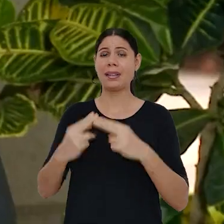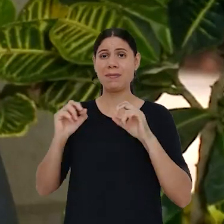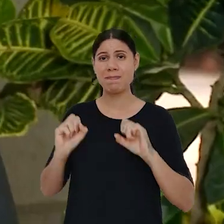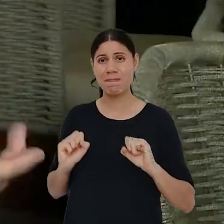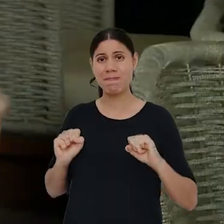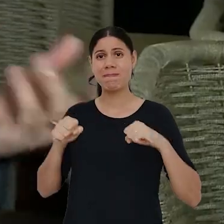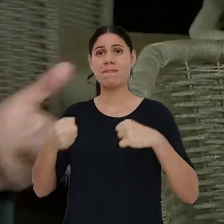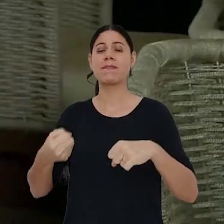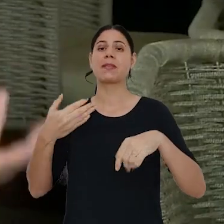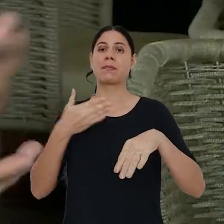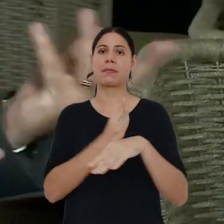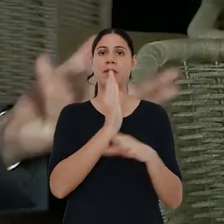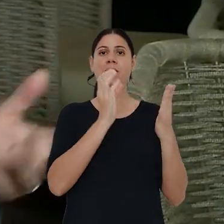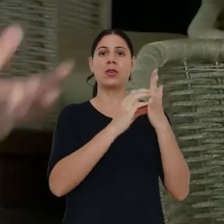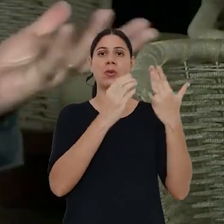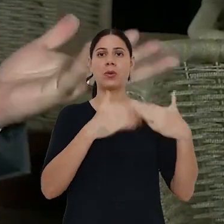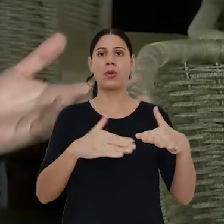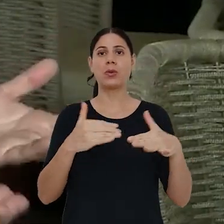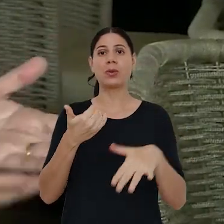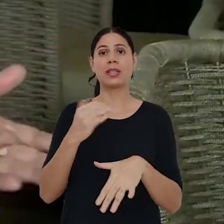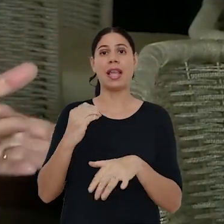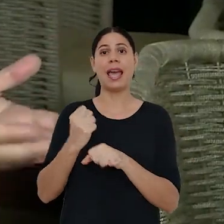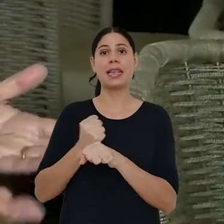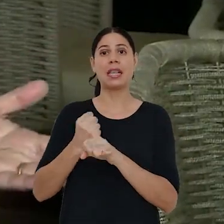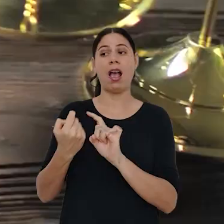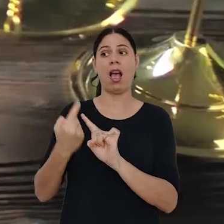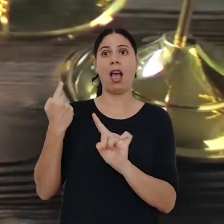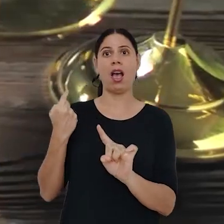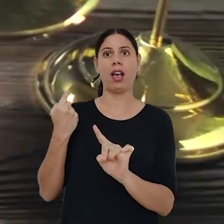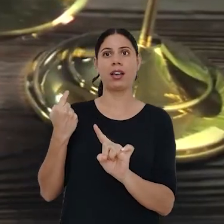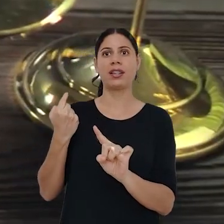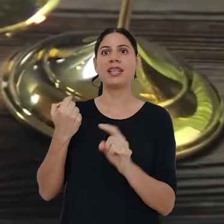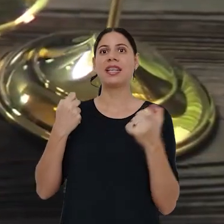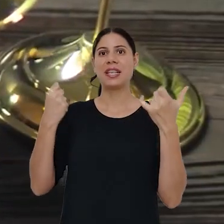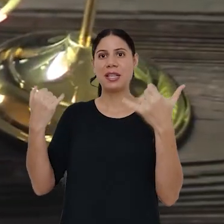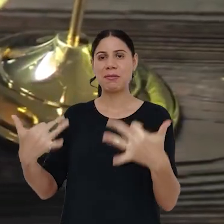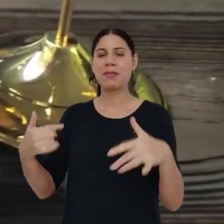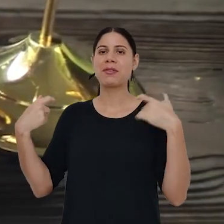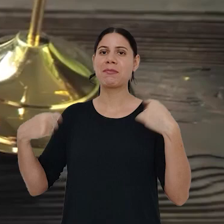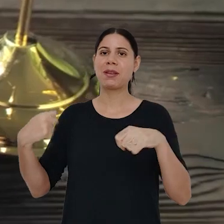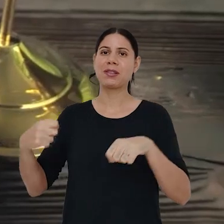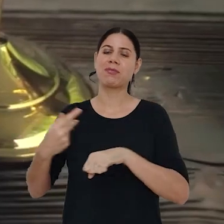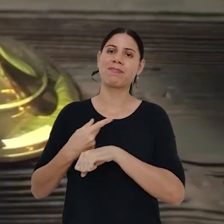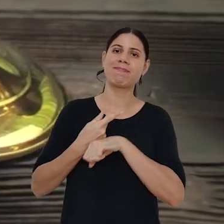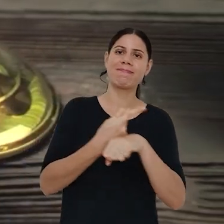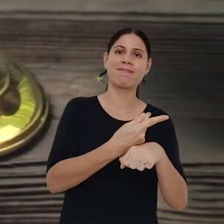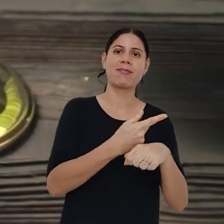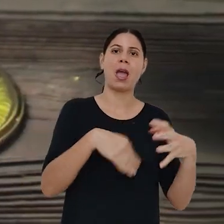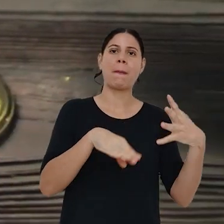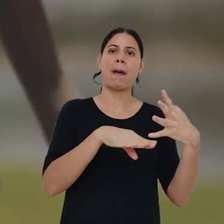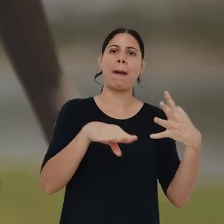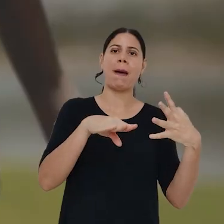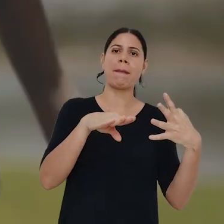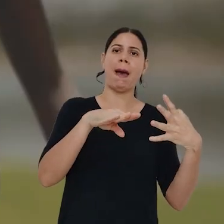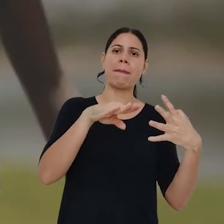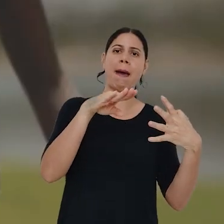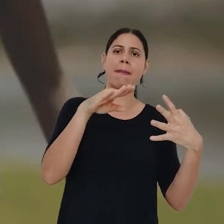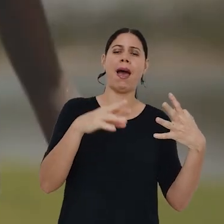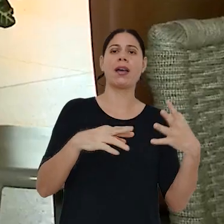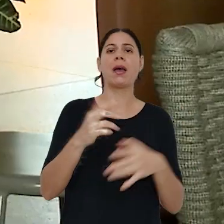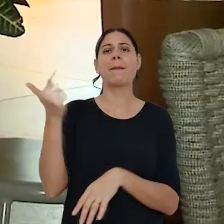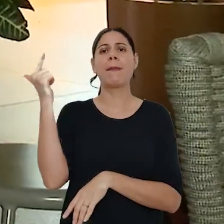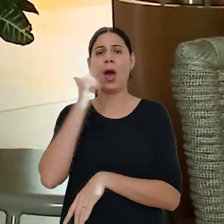determinação. Aprovado em um concurso há mais de 10 anos, ele conta que teve de recorrer a várias instâncias do Poder